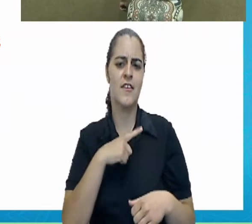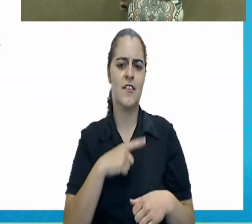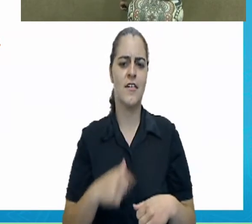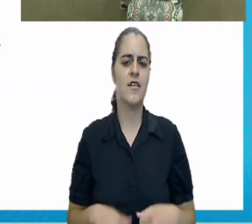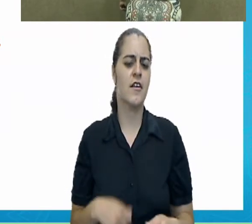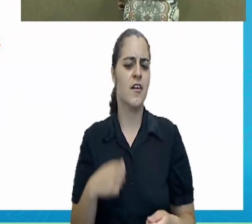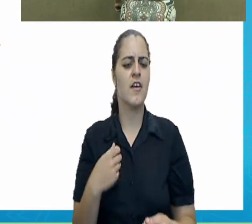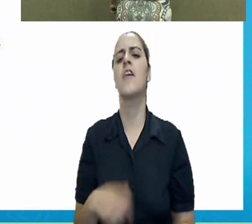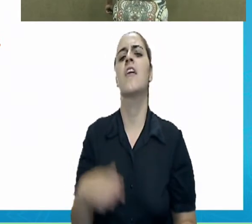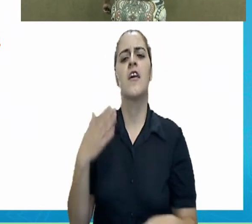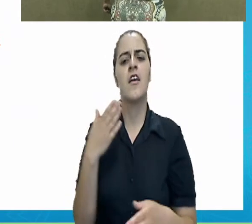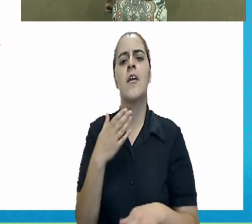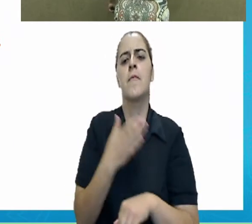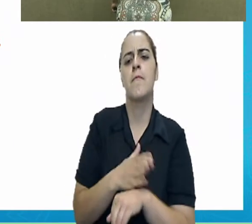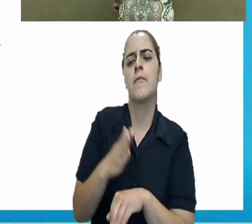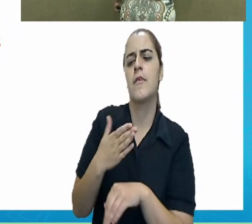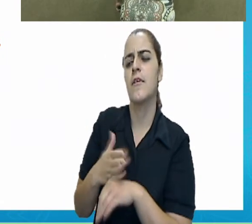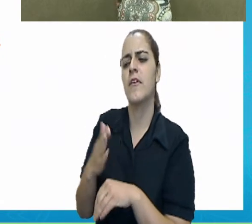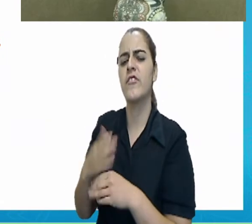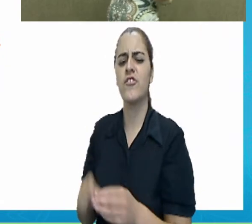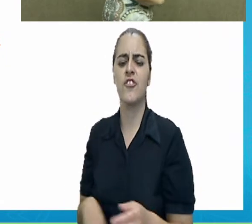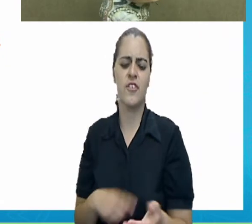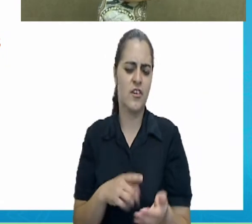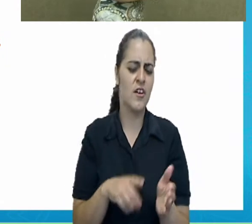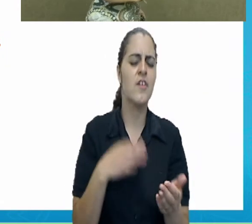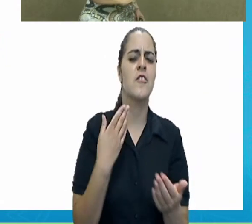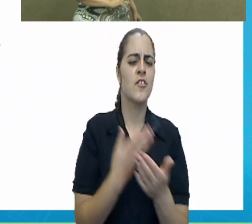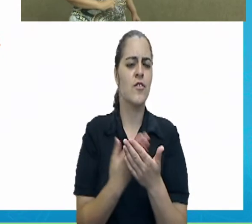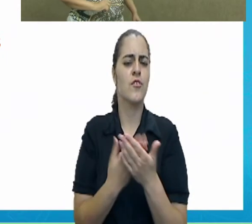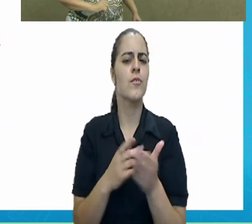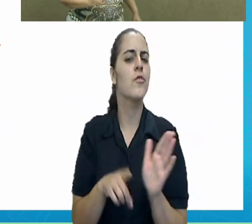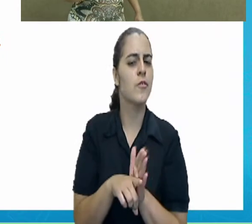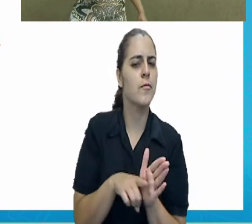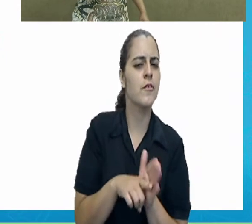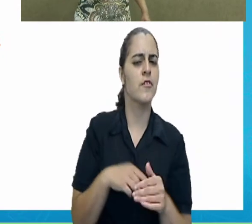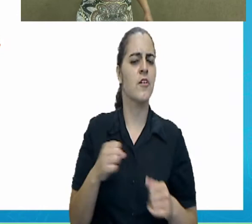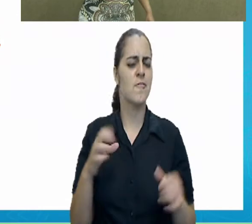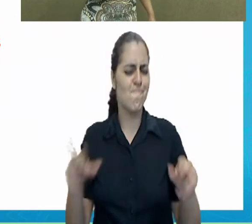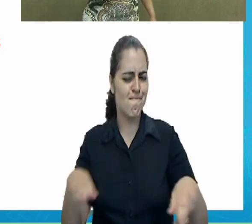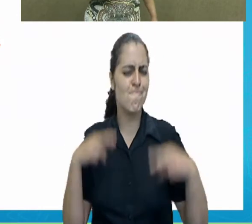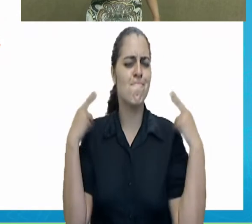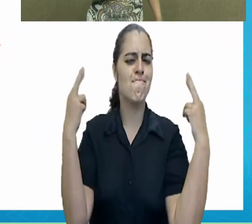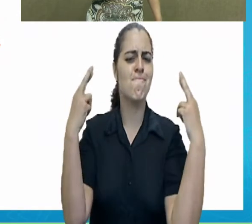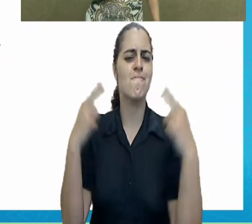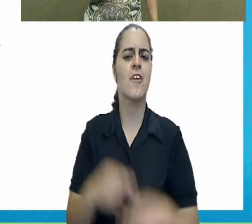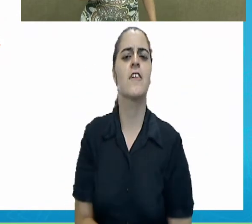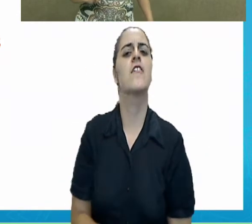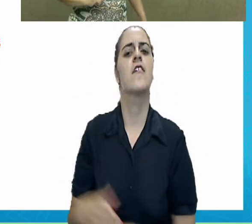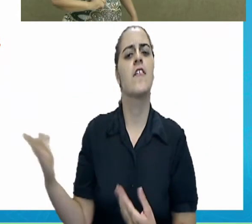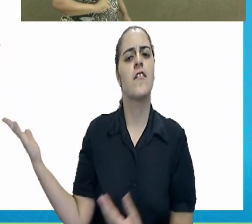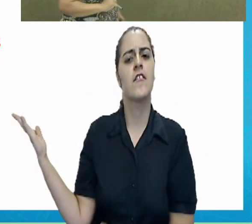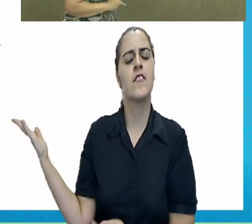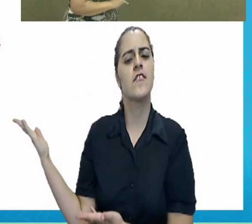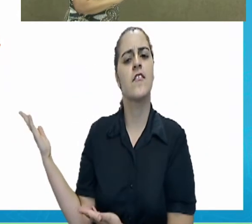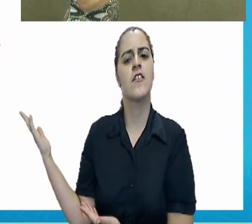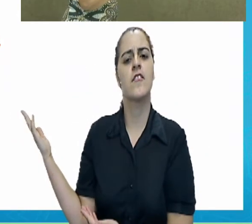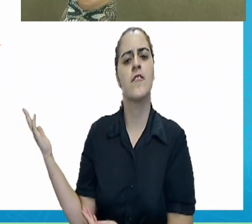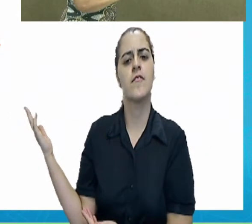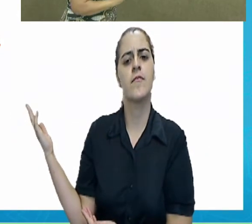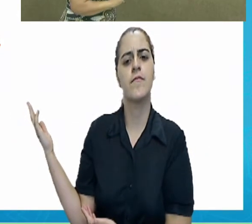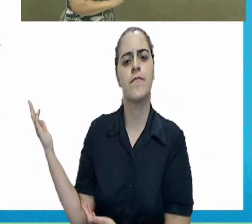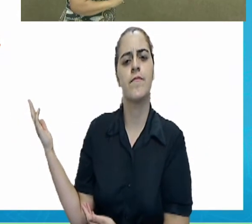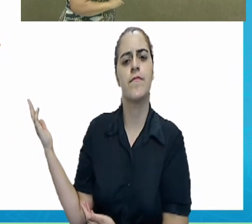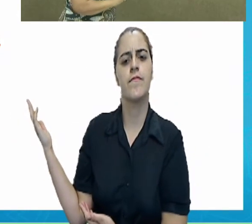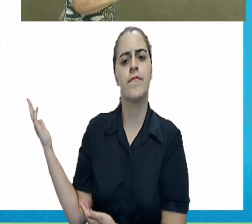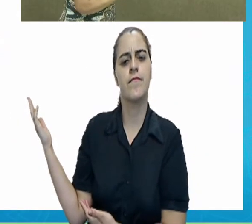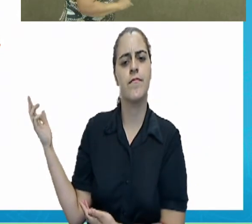dedicação e sorte. Disse. Então esse foi o depoimento aí do